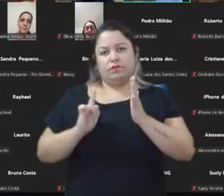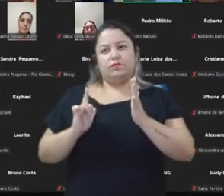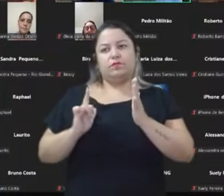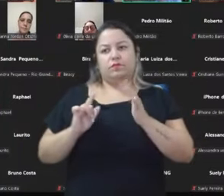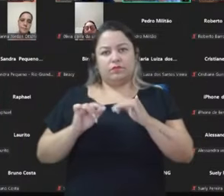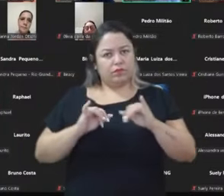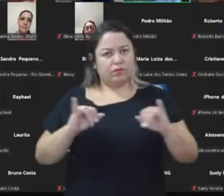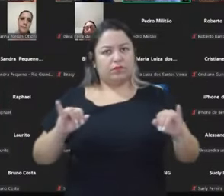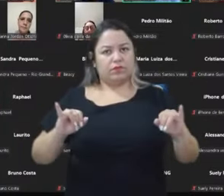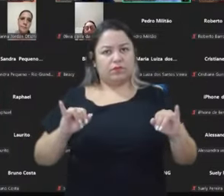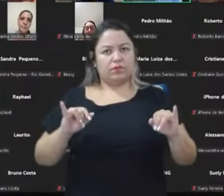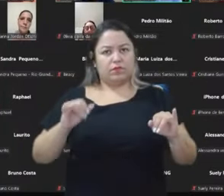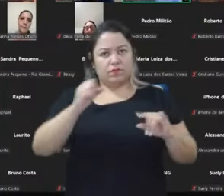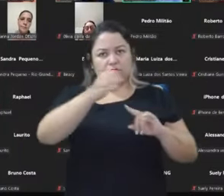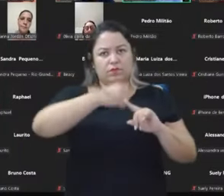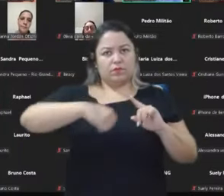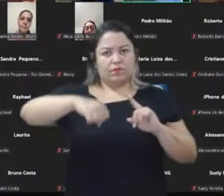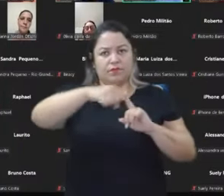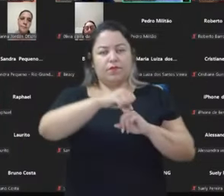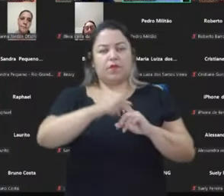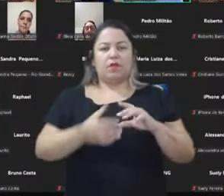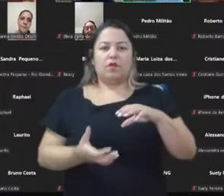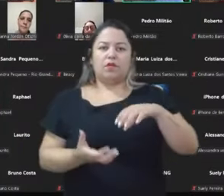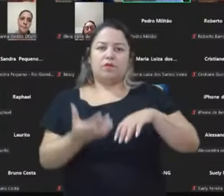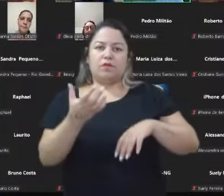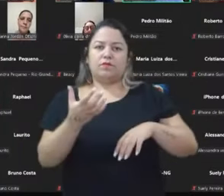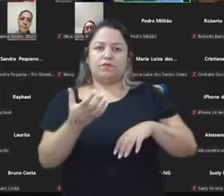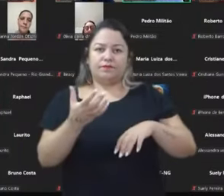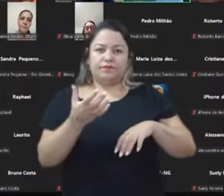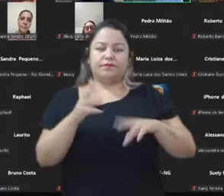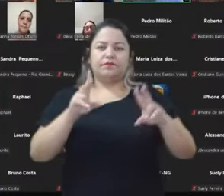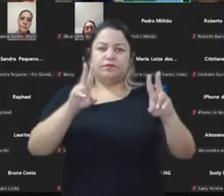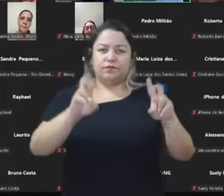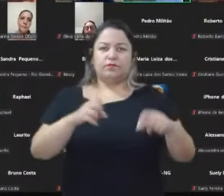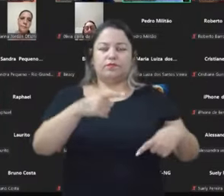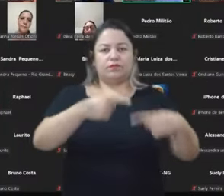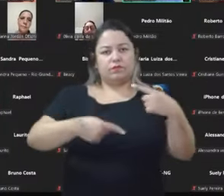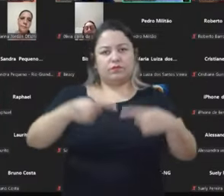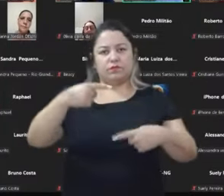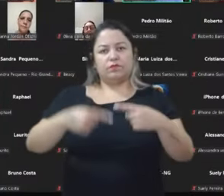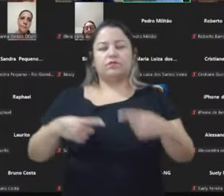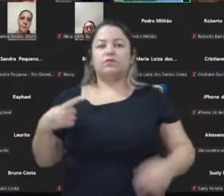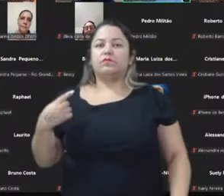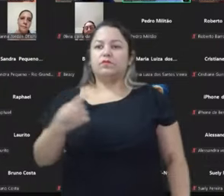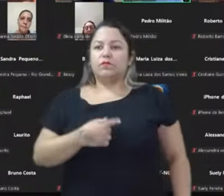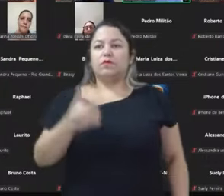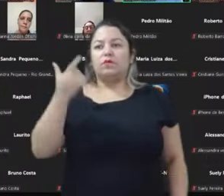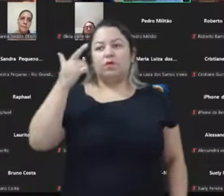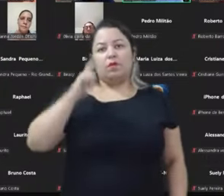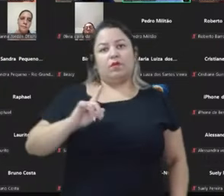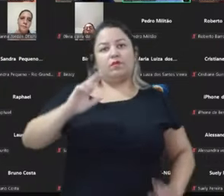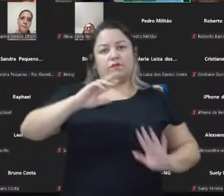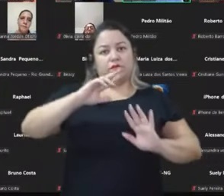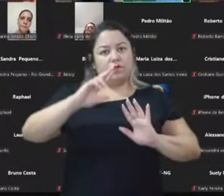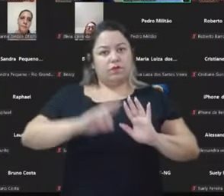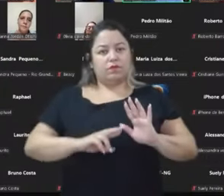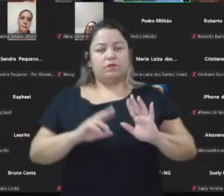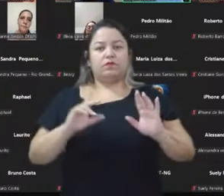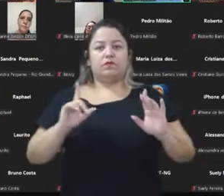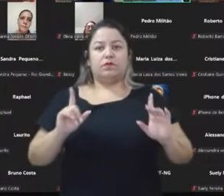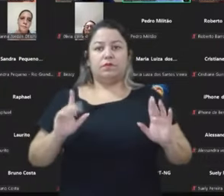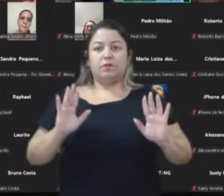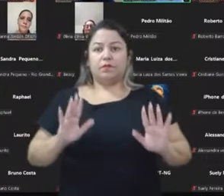fazer, da sociedade para o Congresso, para que esses temas sejam debatidos e a gente consiga a regulamentação das